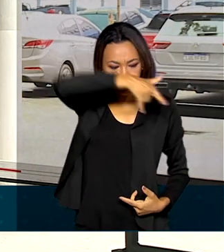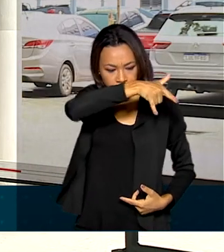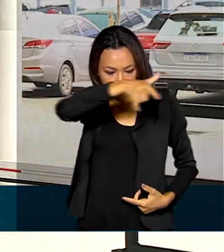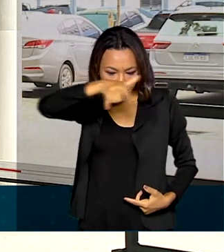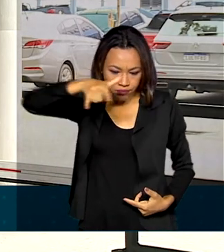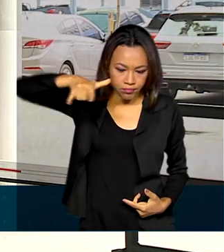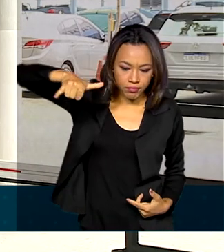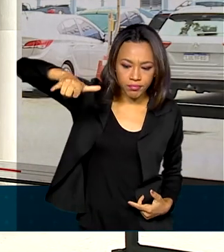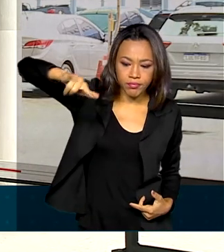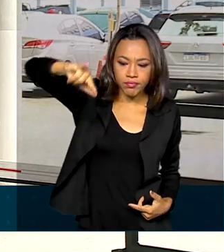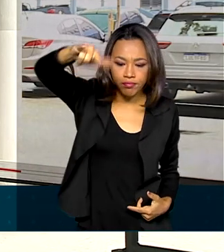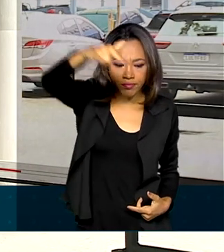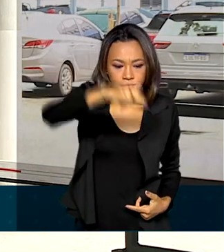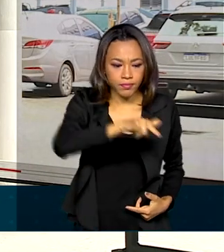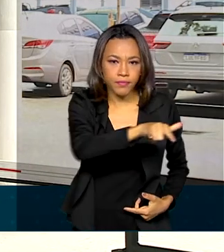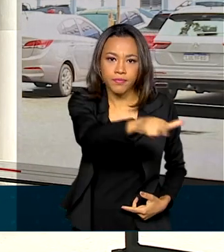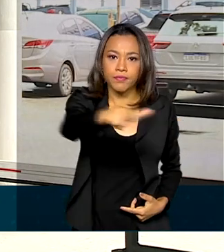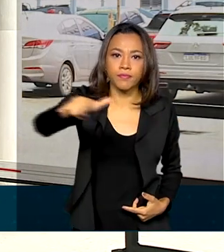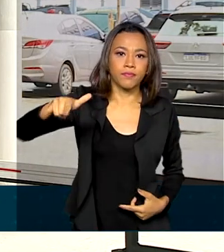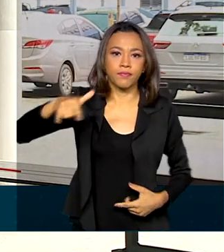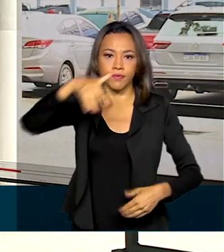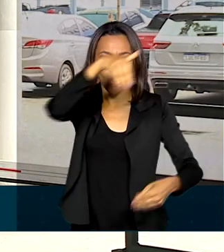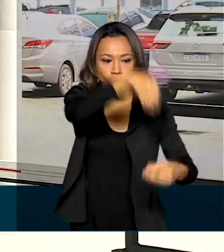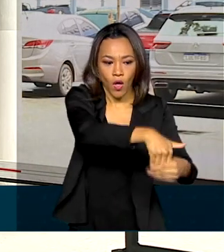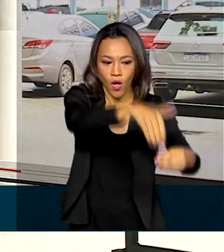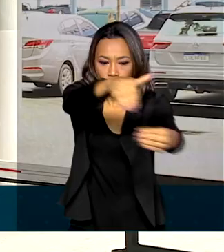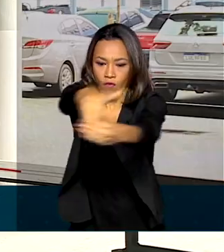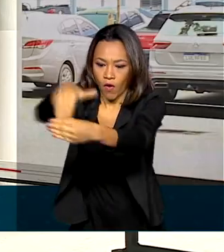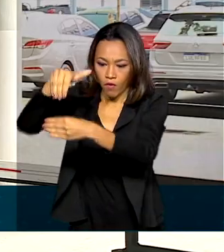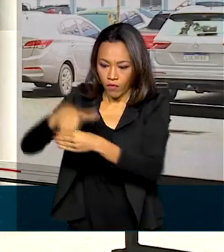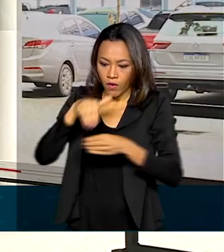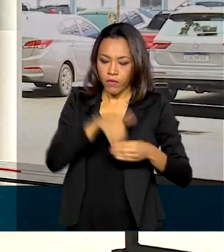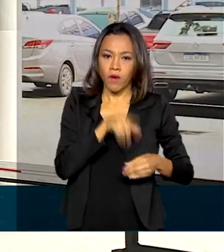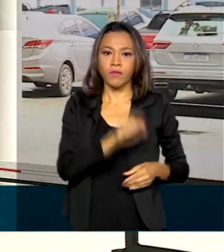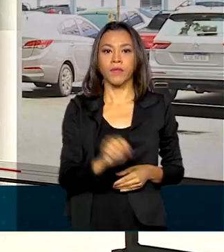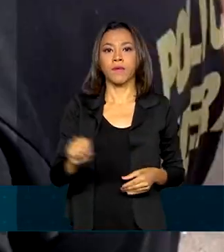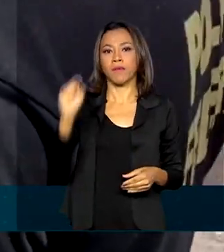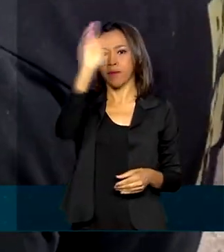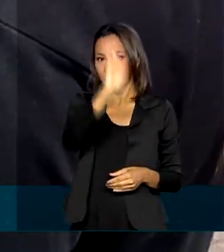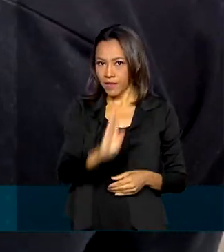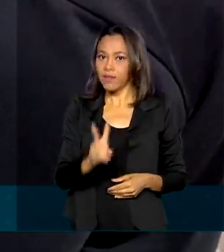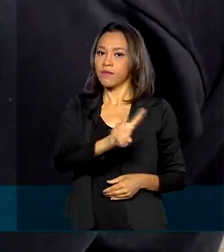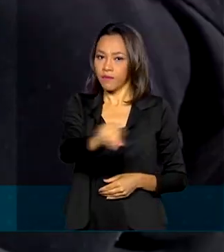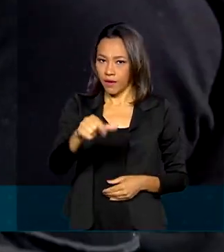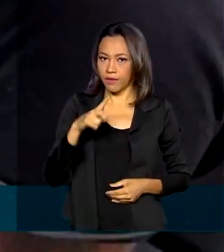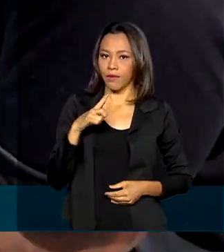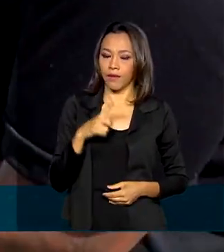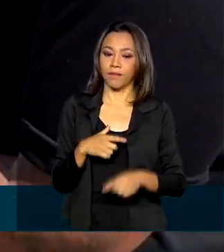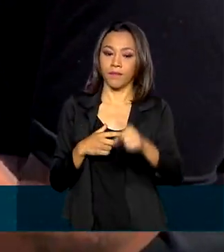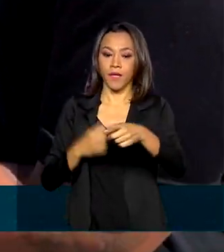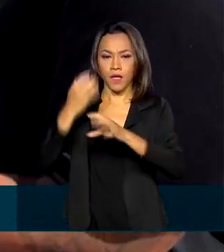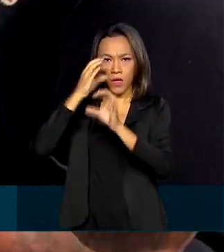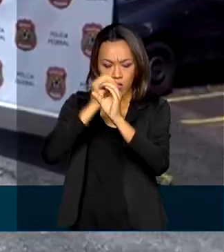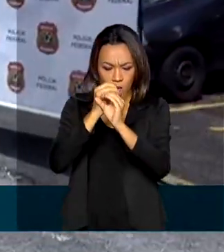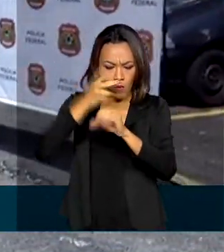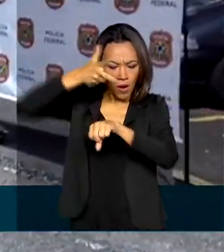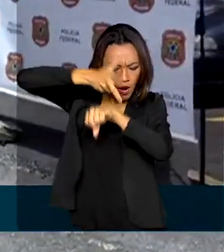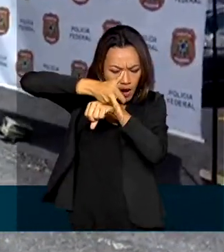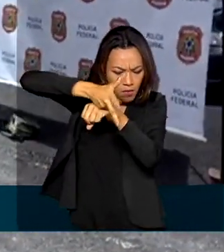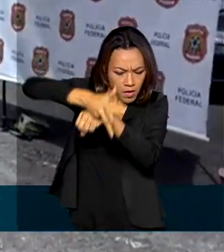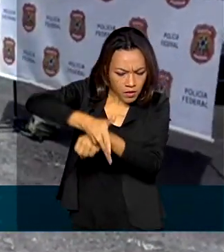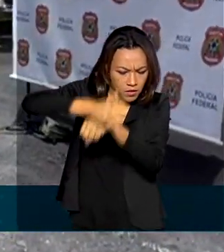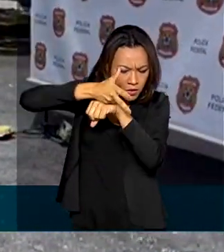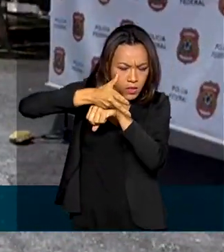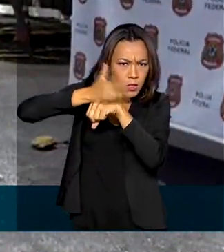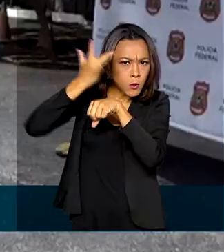sobrevoar as principais zonas eleitorais de todas as regiões do país. Com câmeras de alta definição, os